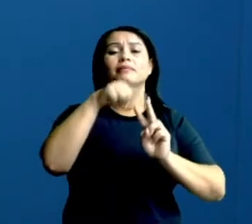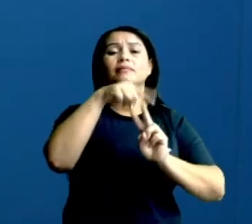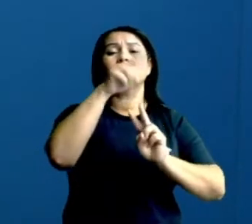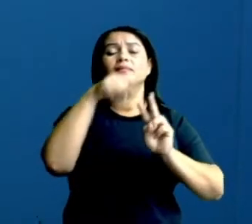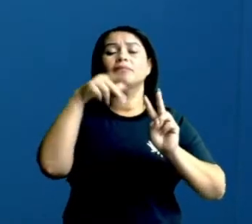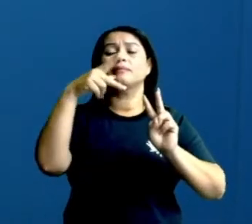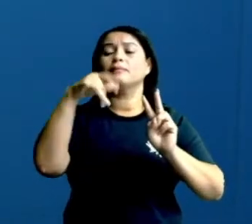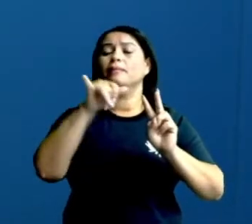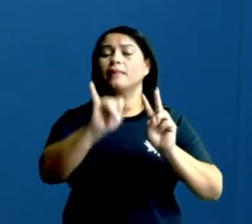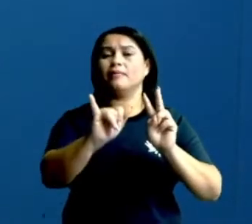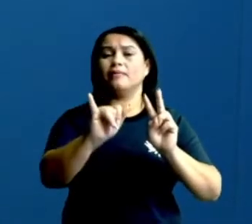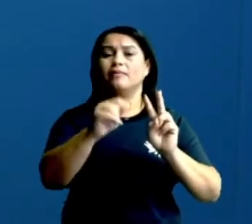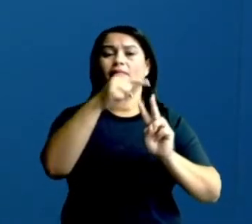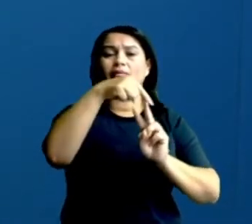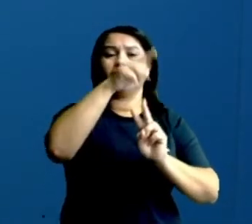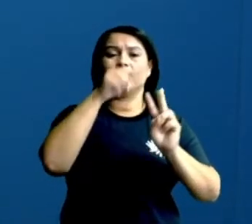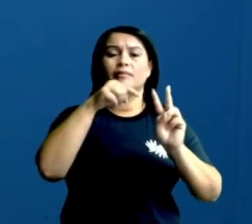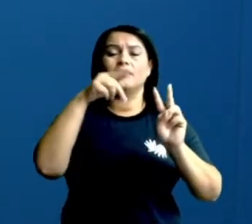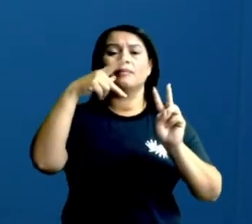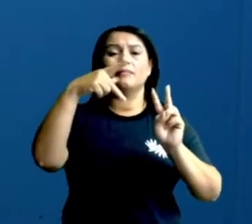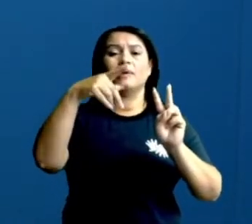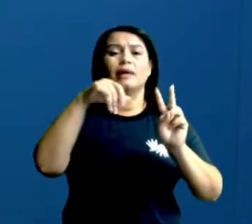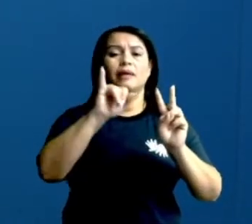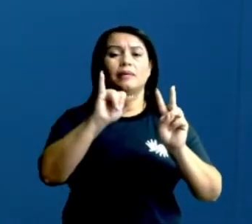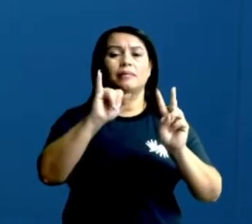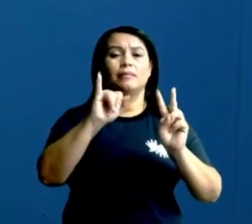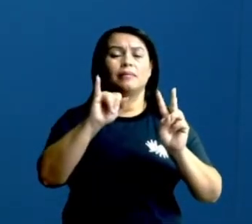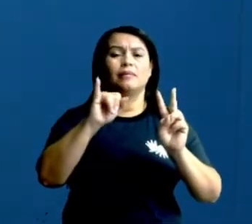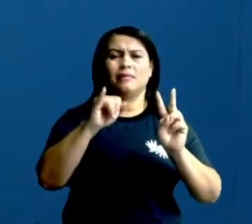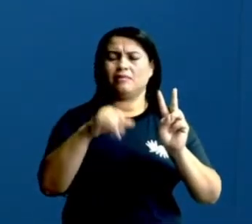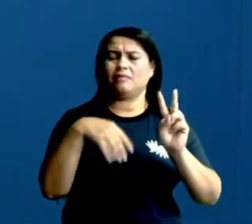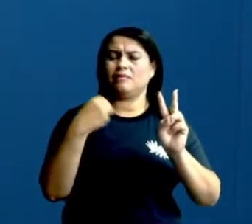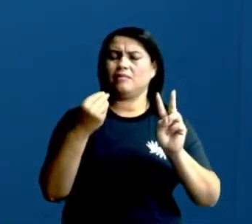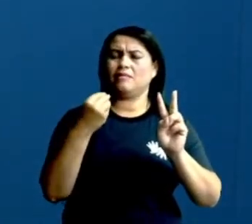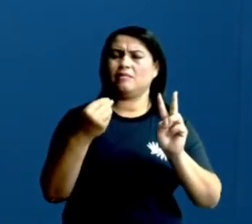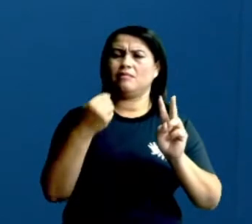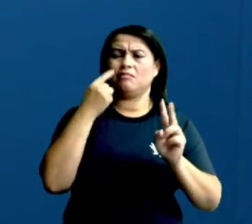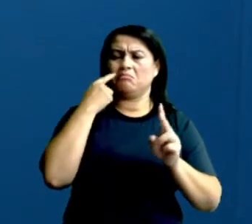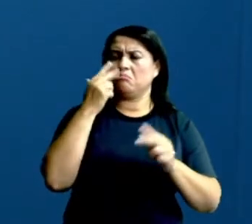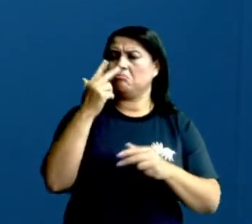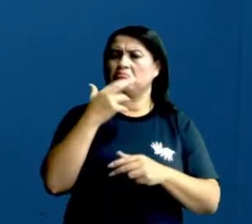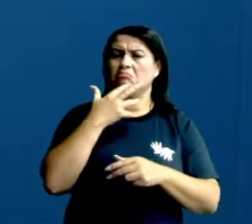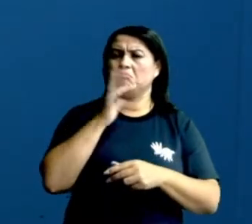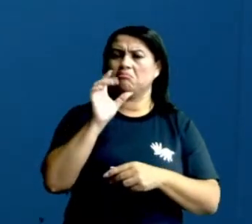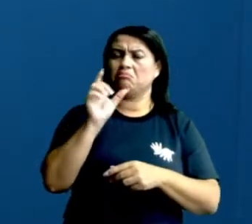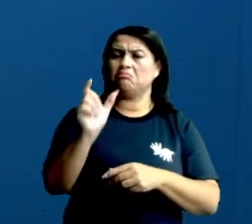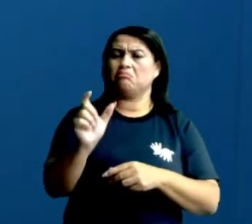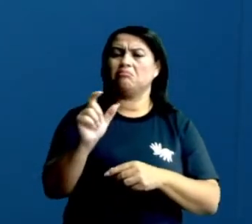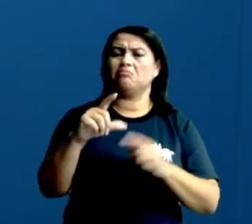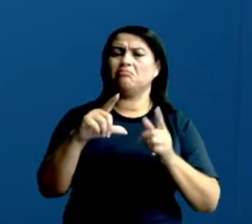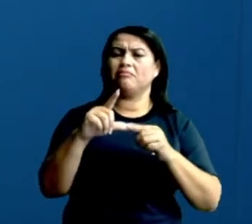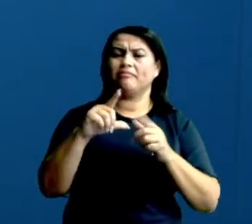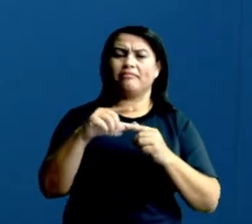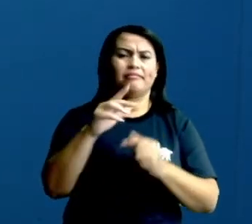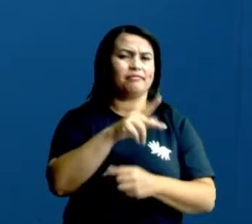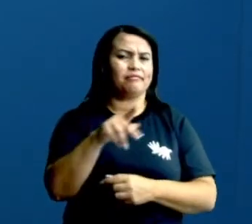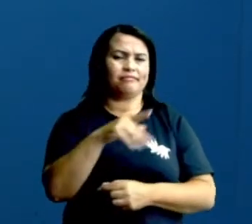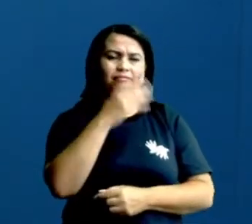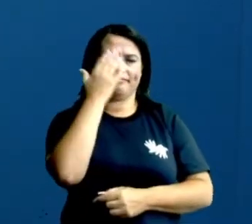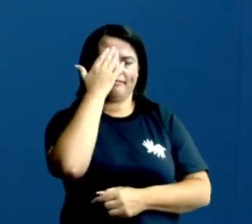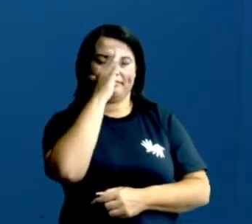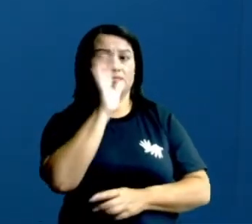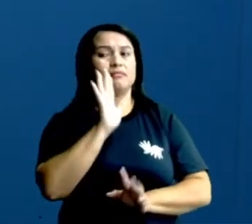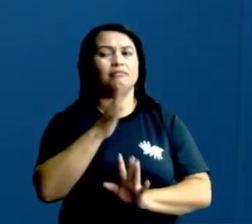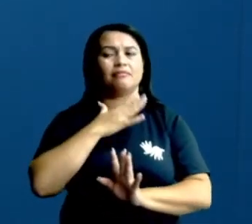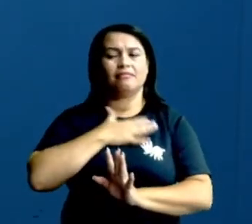tá? Sim, pi. P e pi. Ô, professora, eu nunca vi essa letra, não. Essa professora arruma coisa, viu? Não,